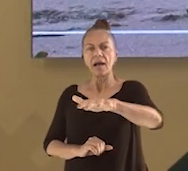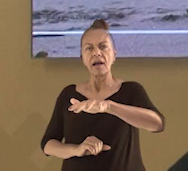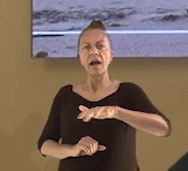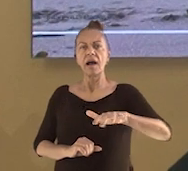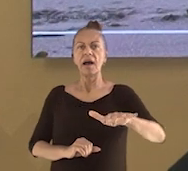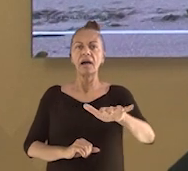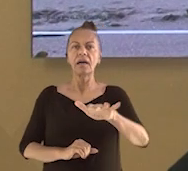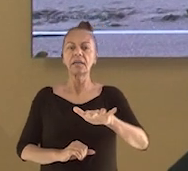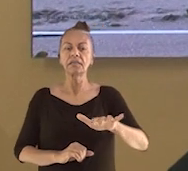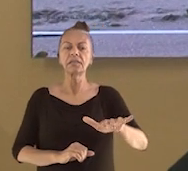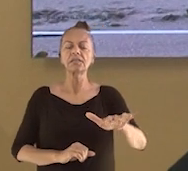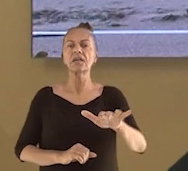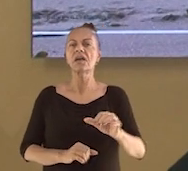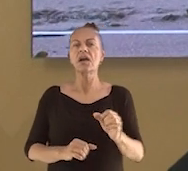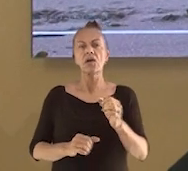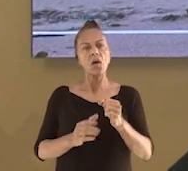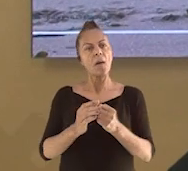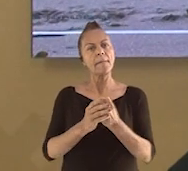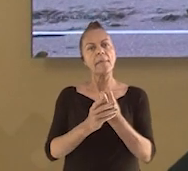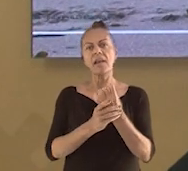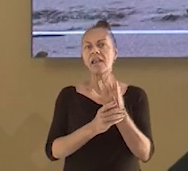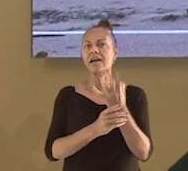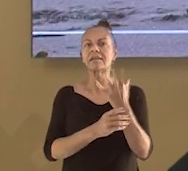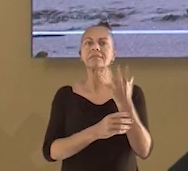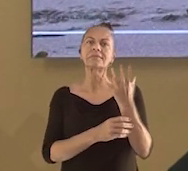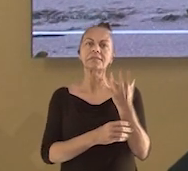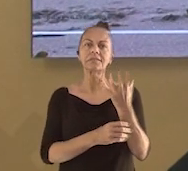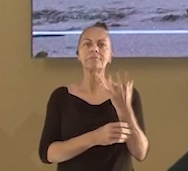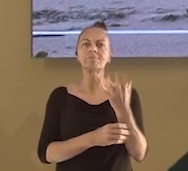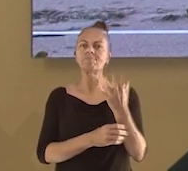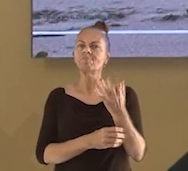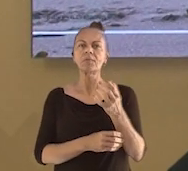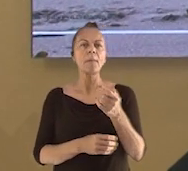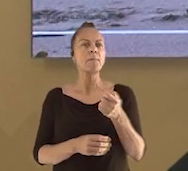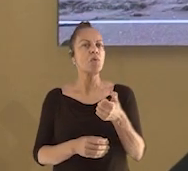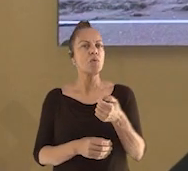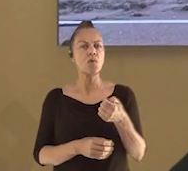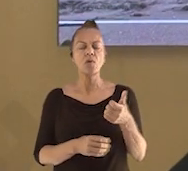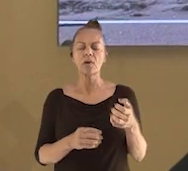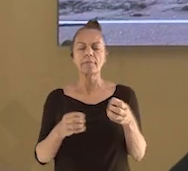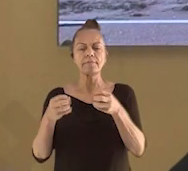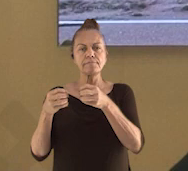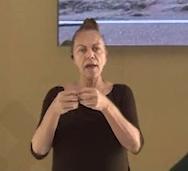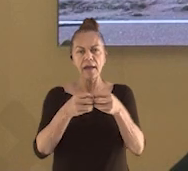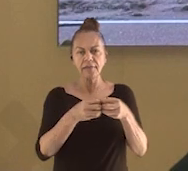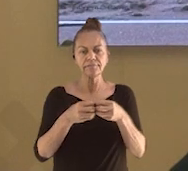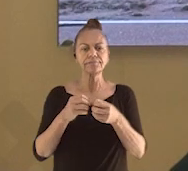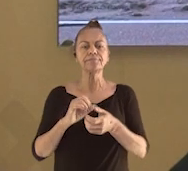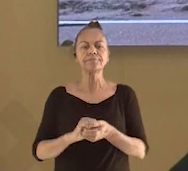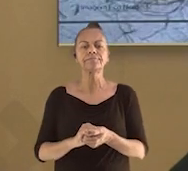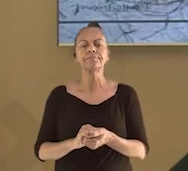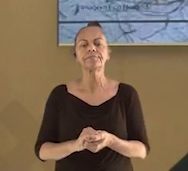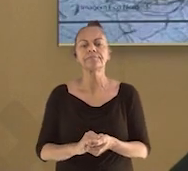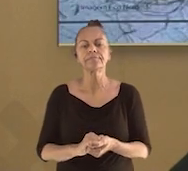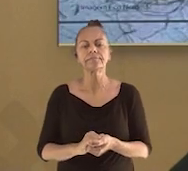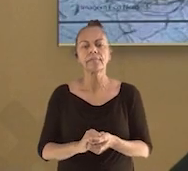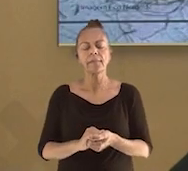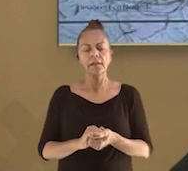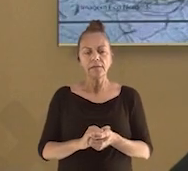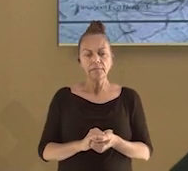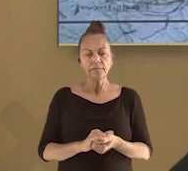área que pouquíssimas outras plantas conseguiriam habitar. Apesar de sua